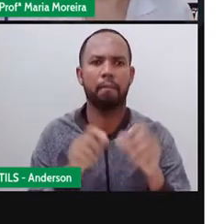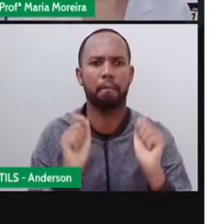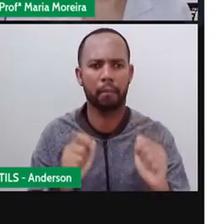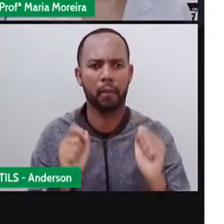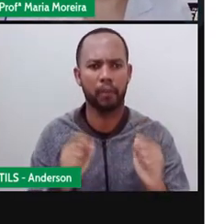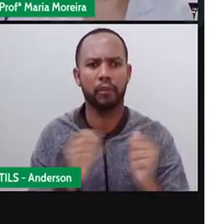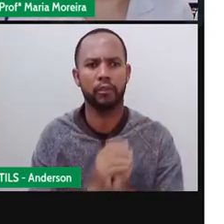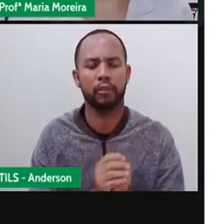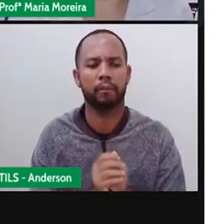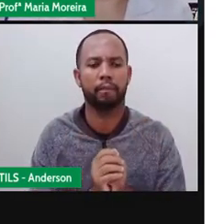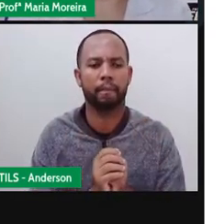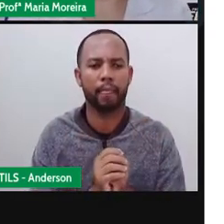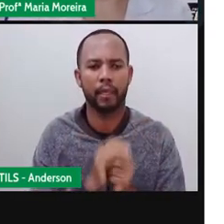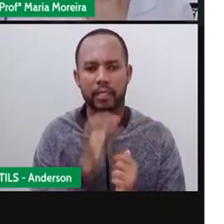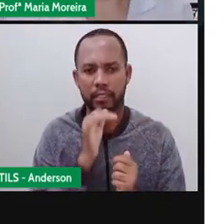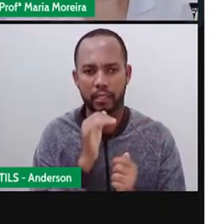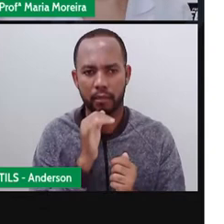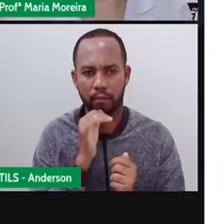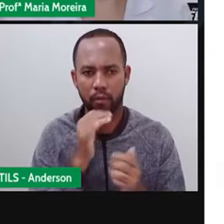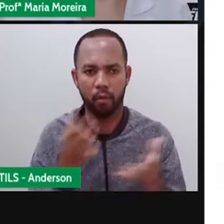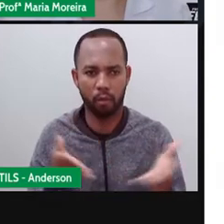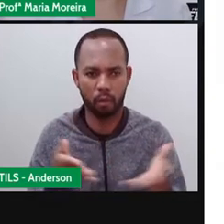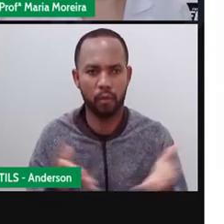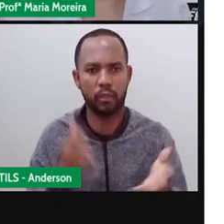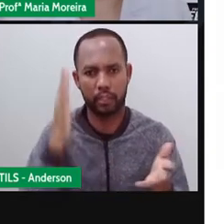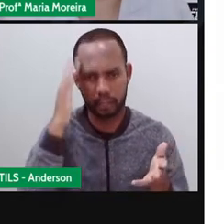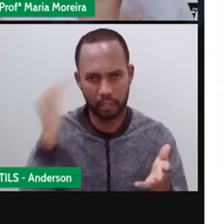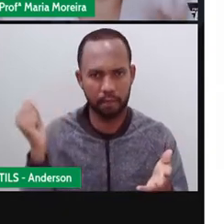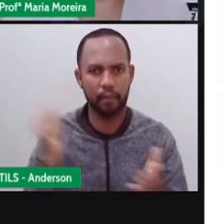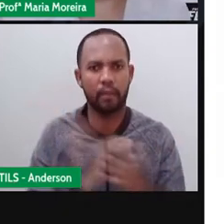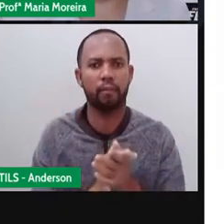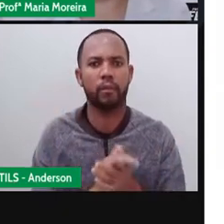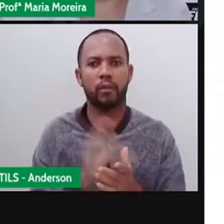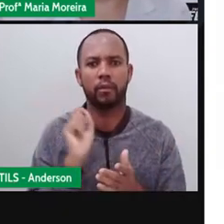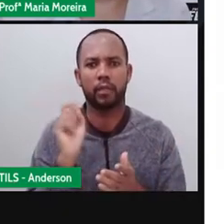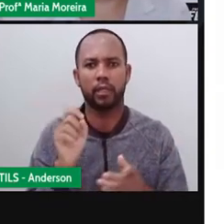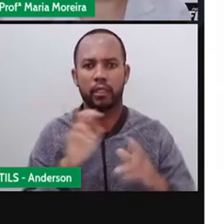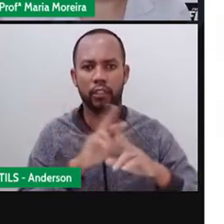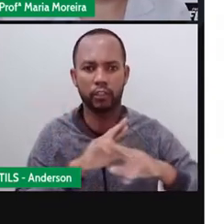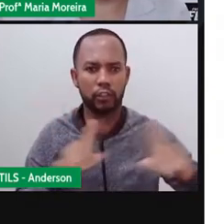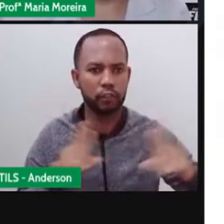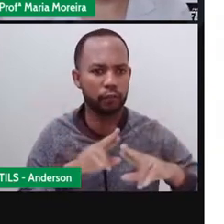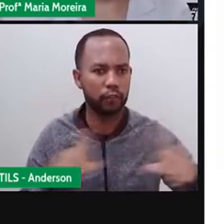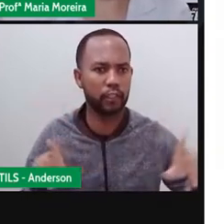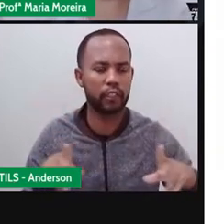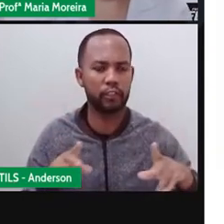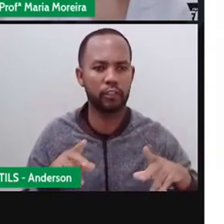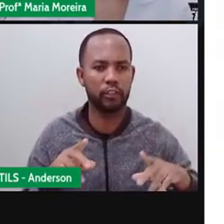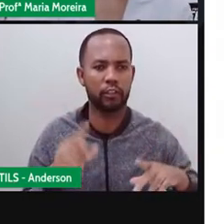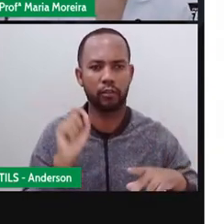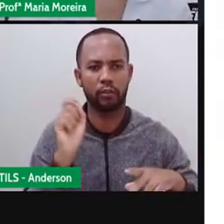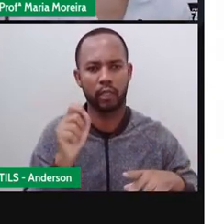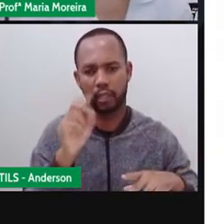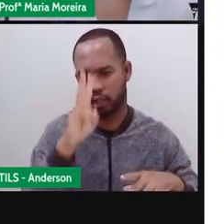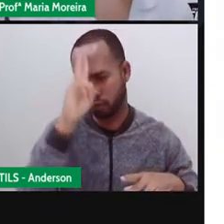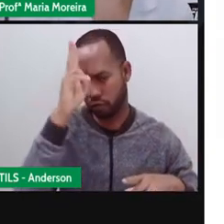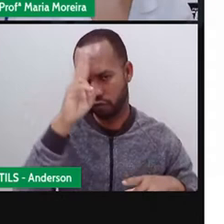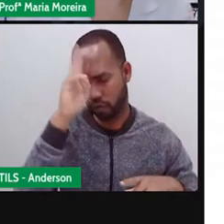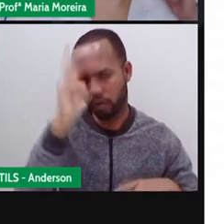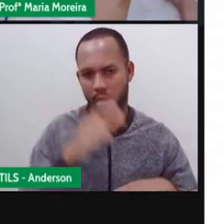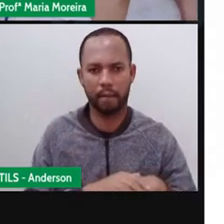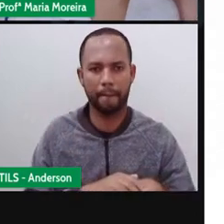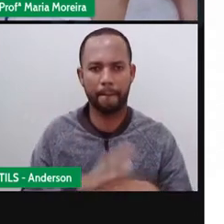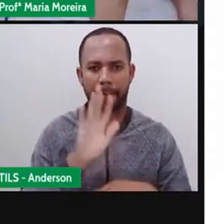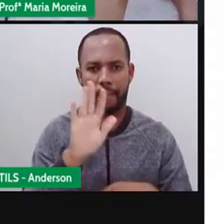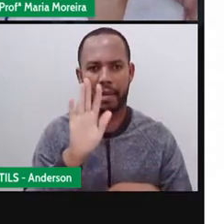hoje, né, sabemos que existem diferentes versões de uma mesma história. Por quê? Se a Pró, né,